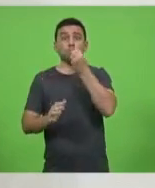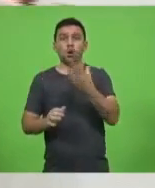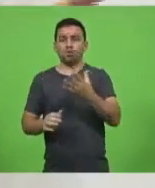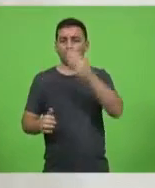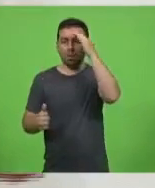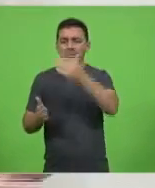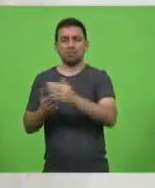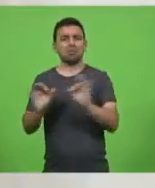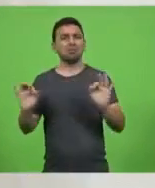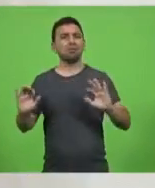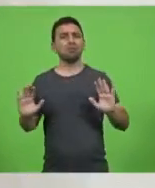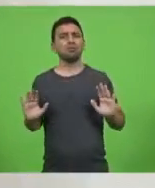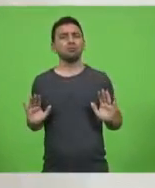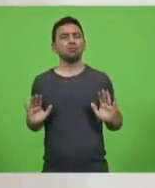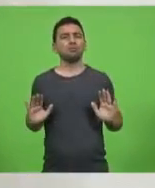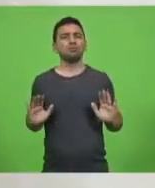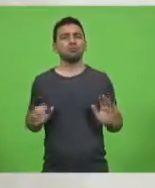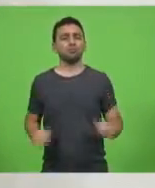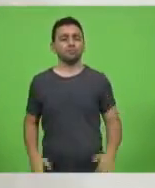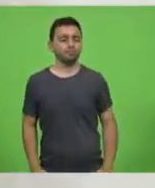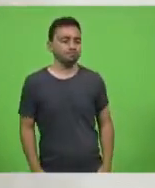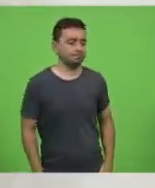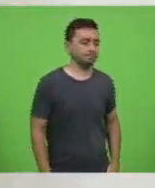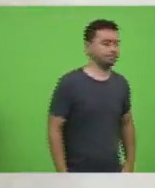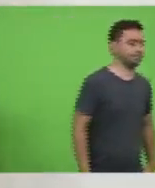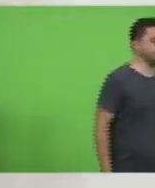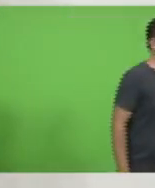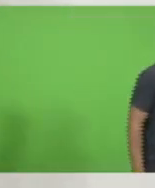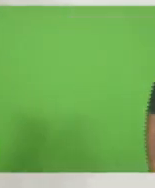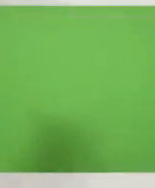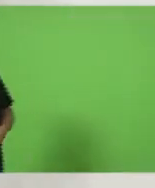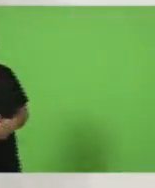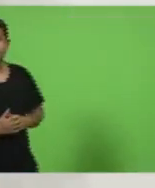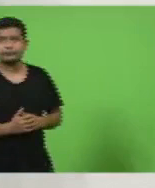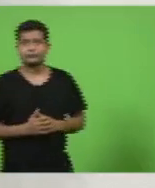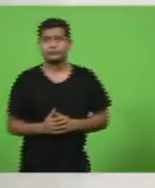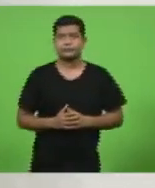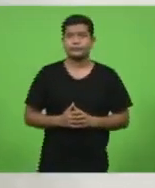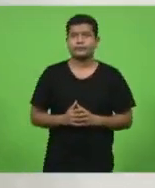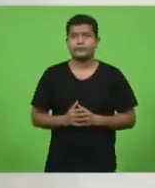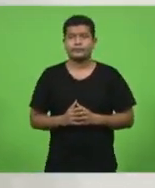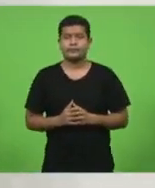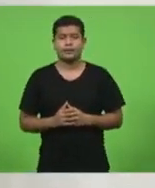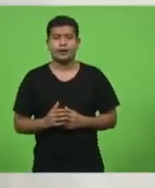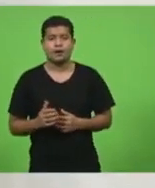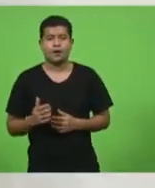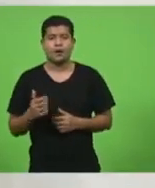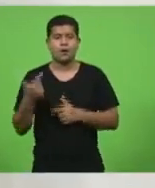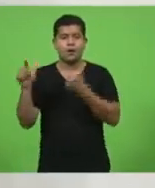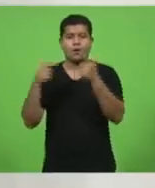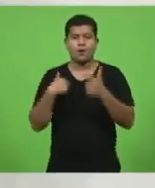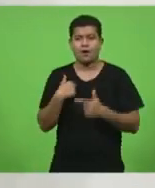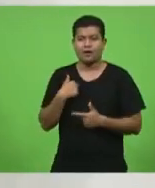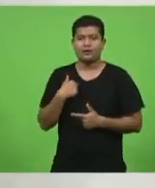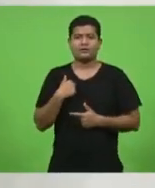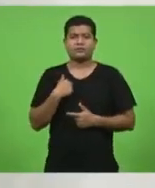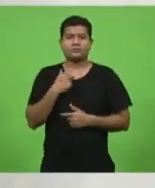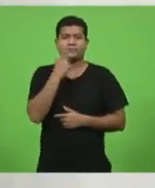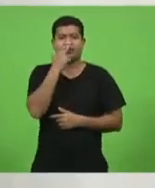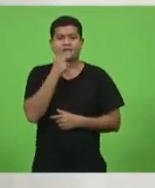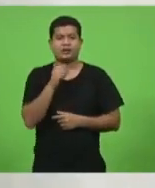e outros, como eu disse aqui a deputada Ada, que ainda ironizam quando